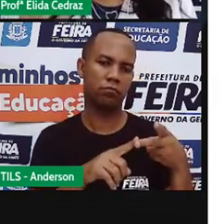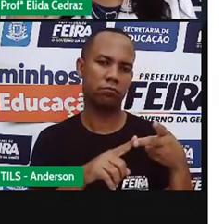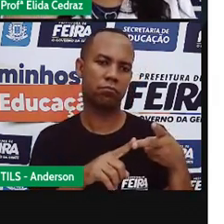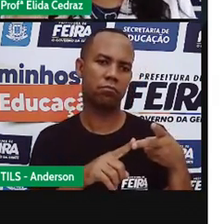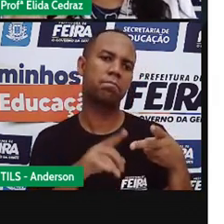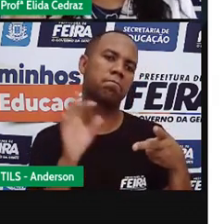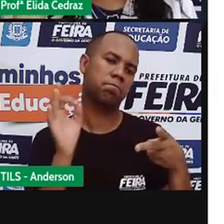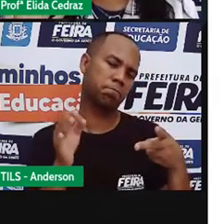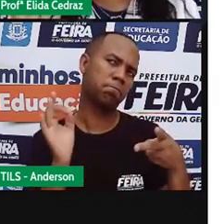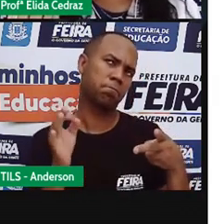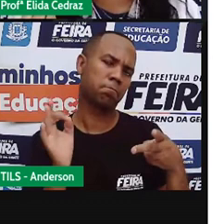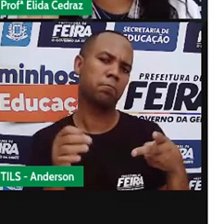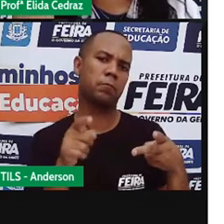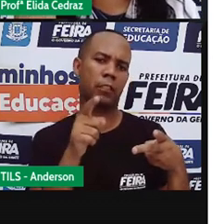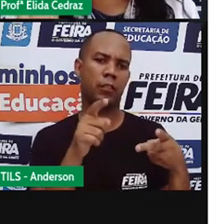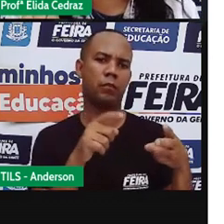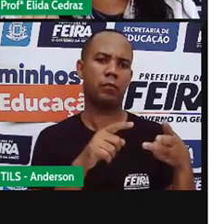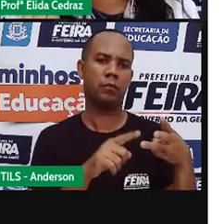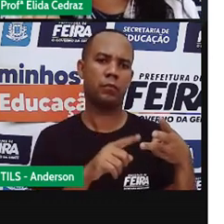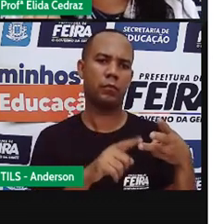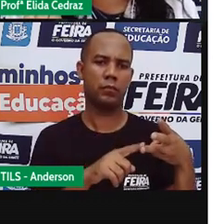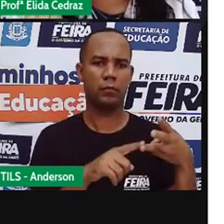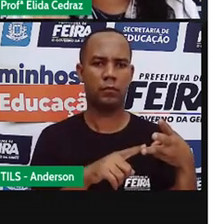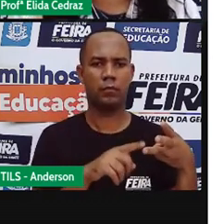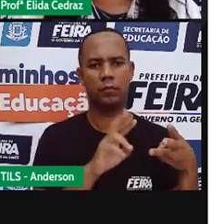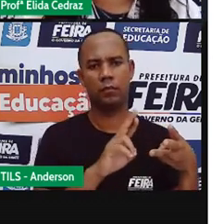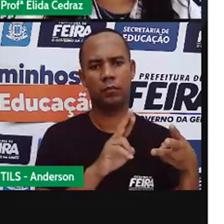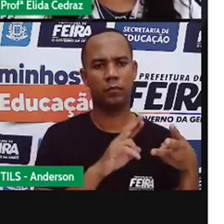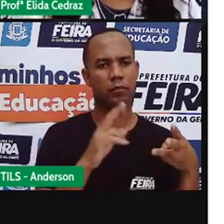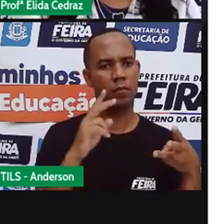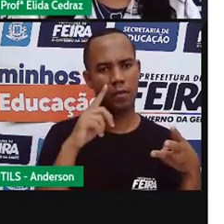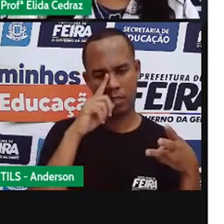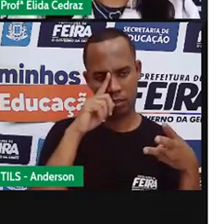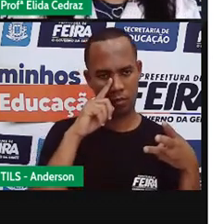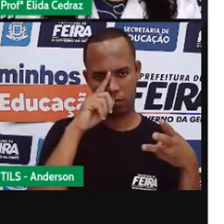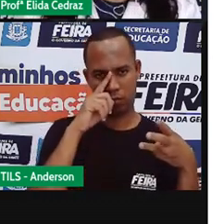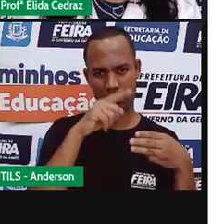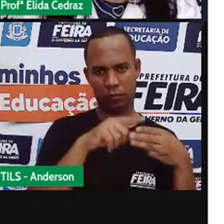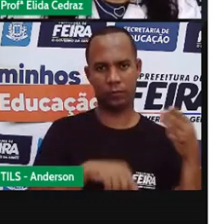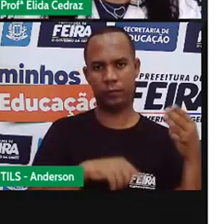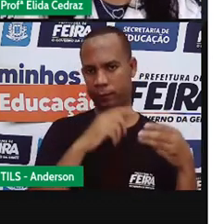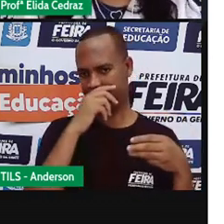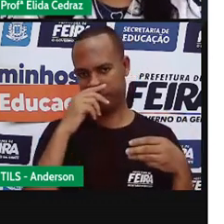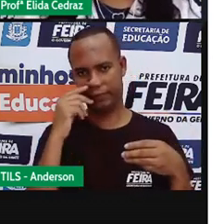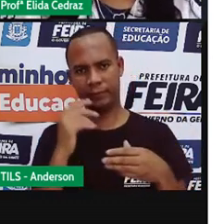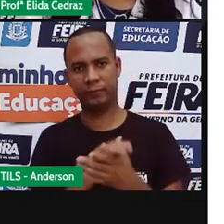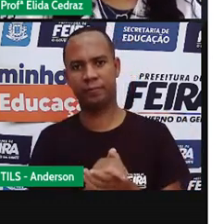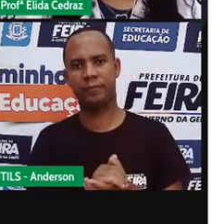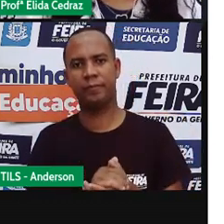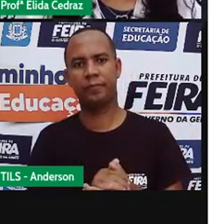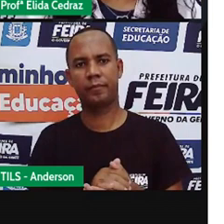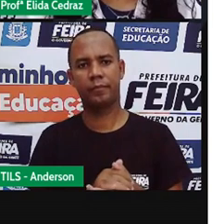Você percebeu a pronúncia e o som do R? Agora vamos para o meio das palavras.